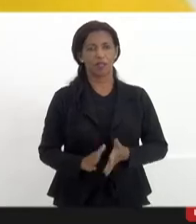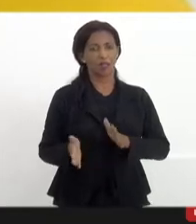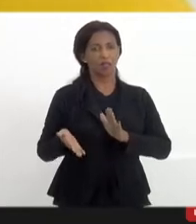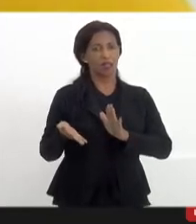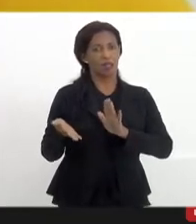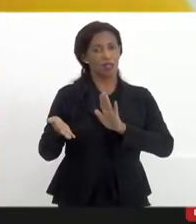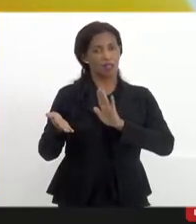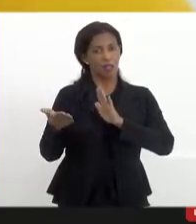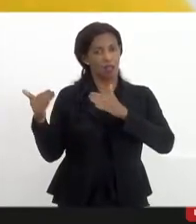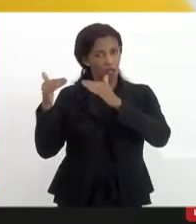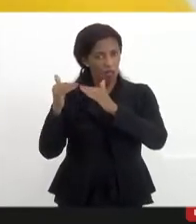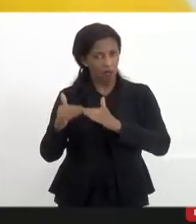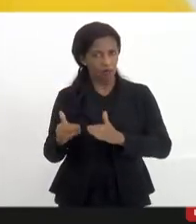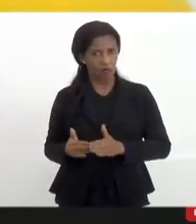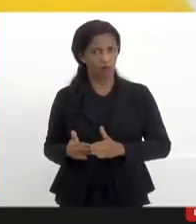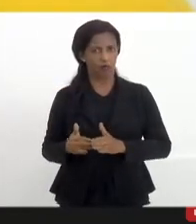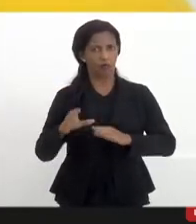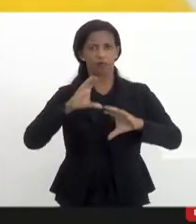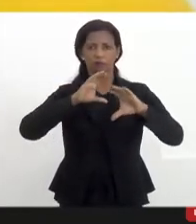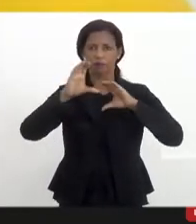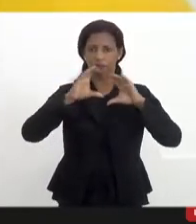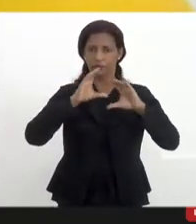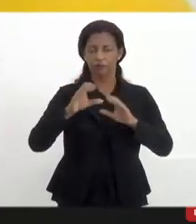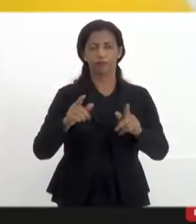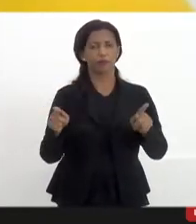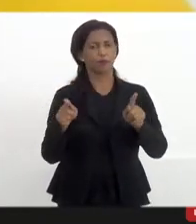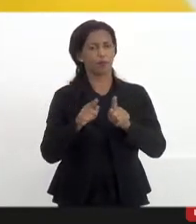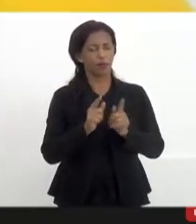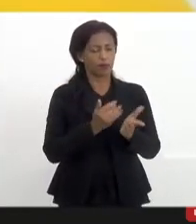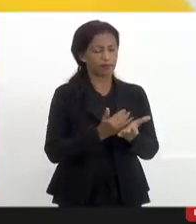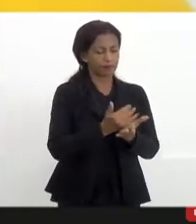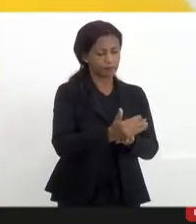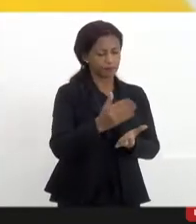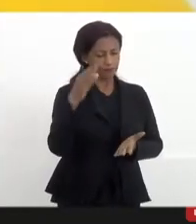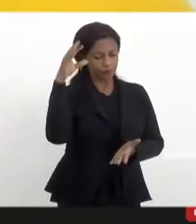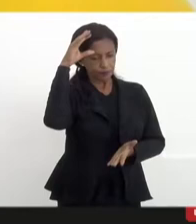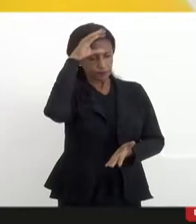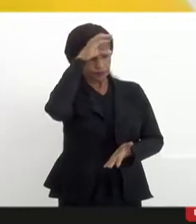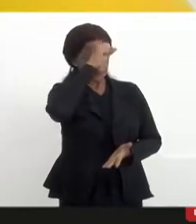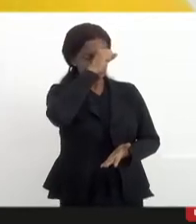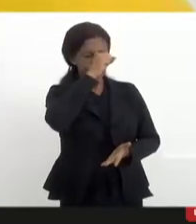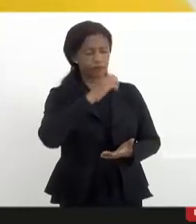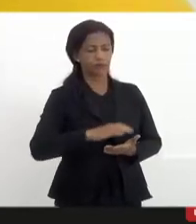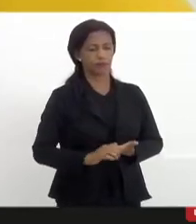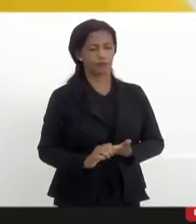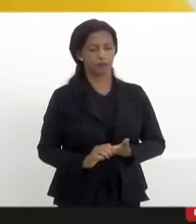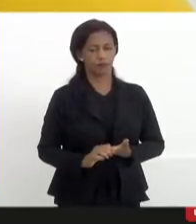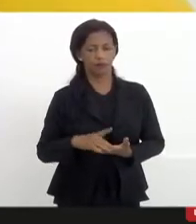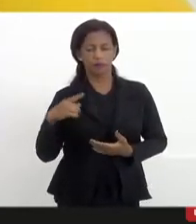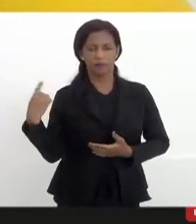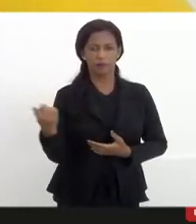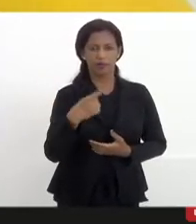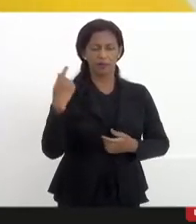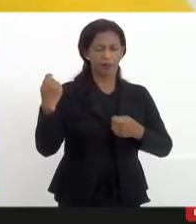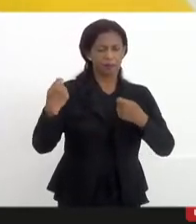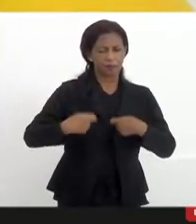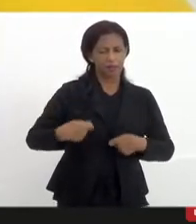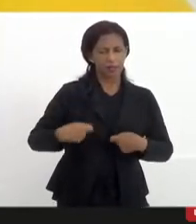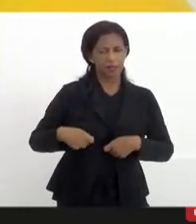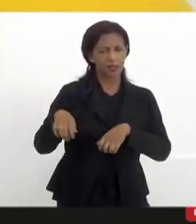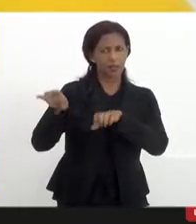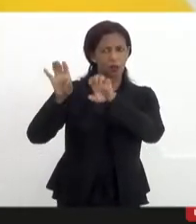democratização da comunicação e também partindo da compreensão que a gente precisa estruturar